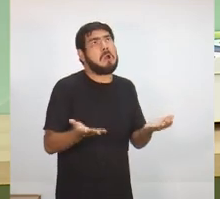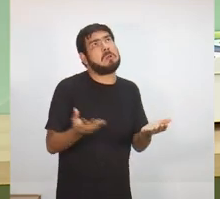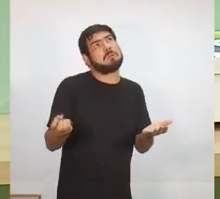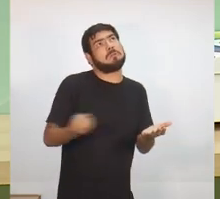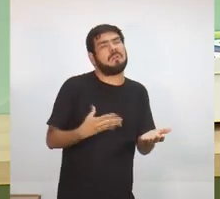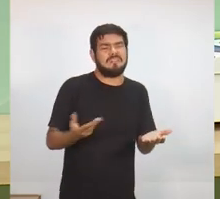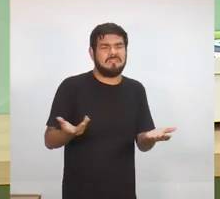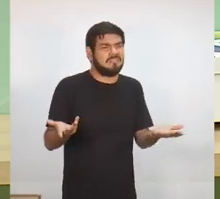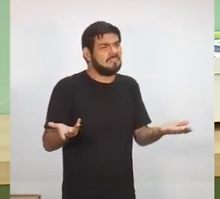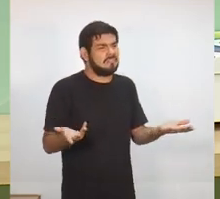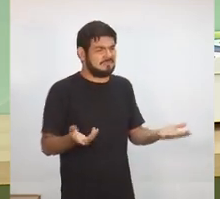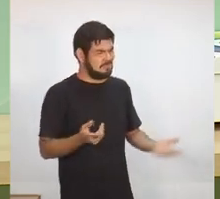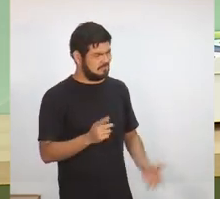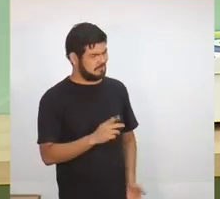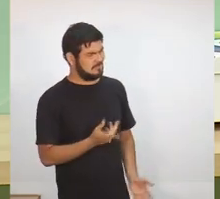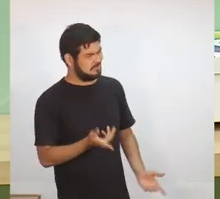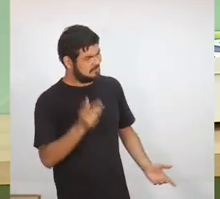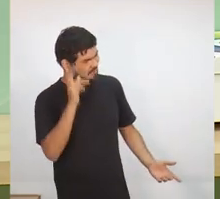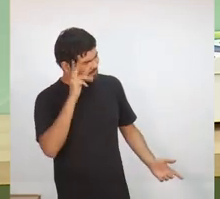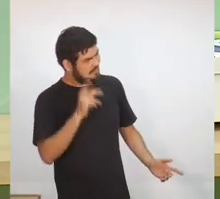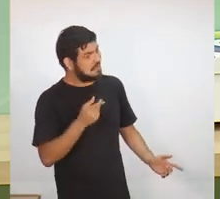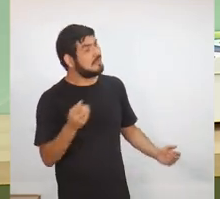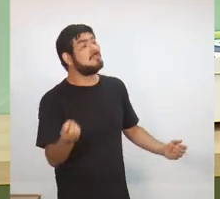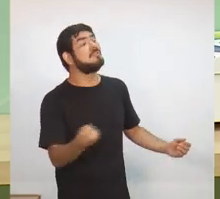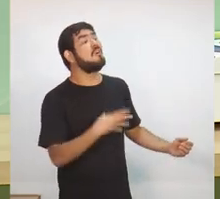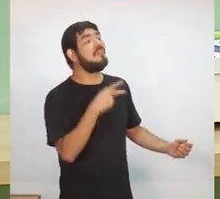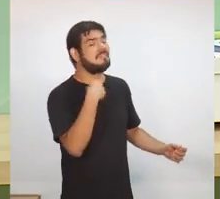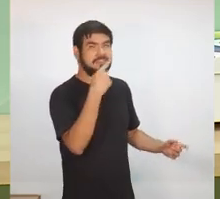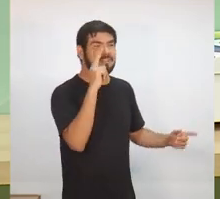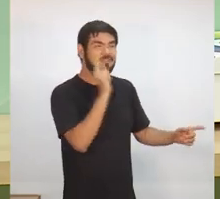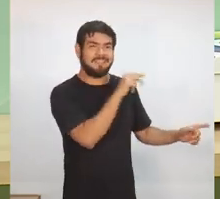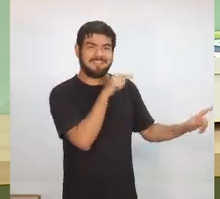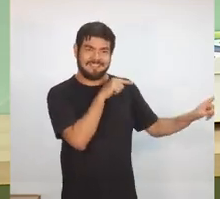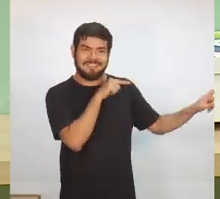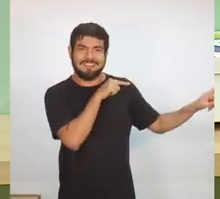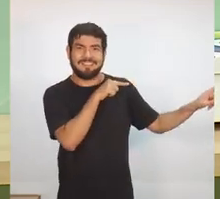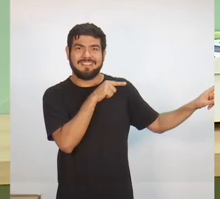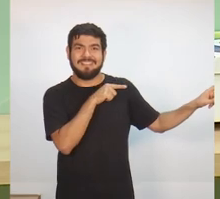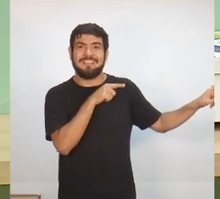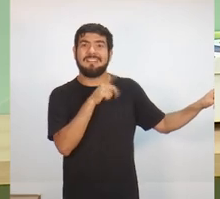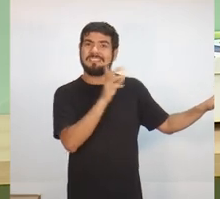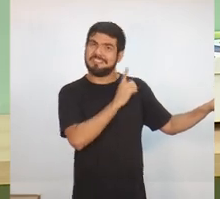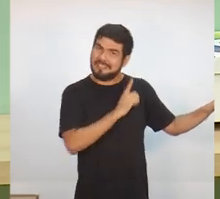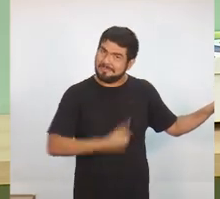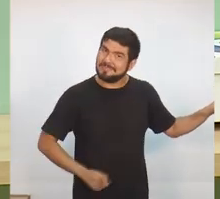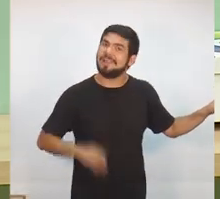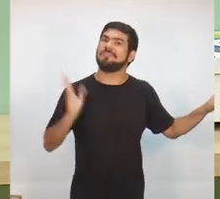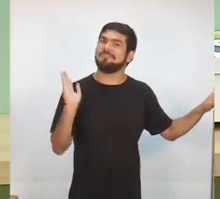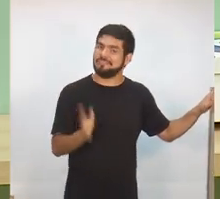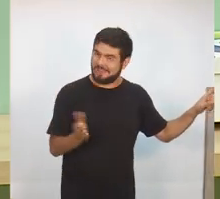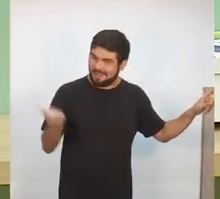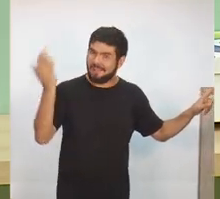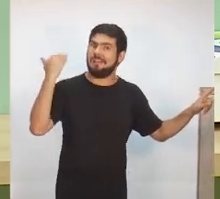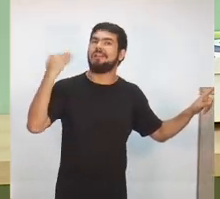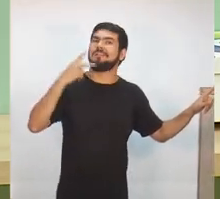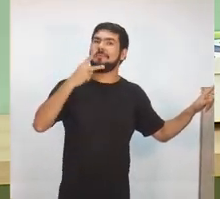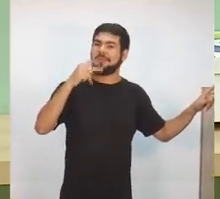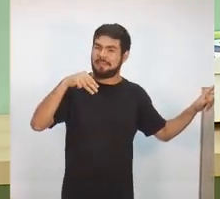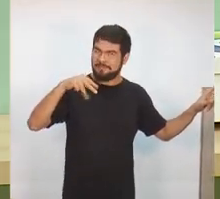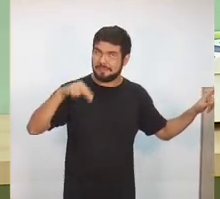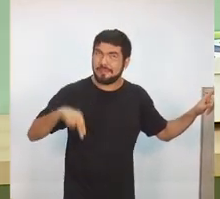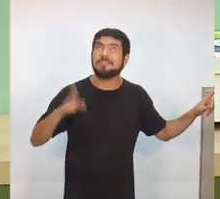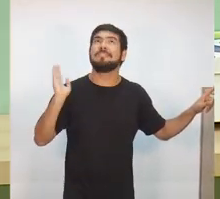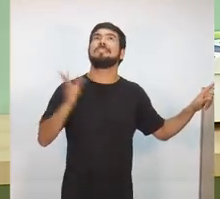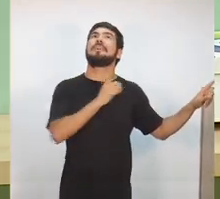desde quando me acompanha. Esse novo, que vocês estão vendo aqui, foi deputado pelo PMN, que era o partido que eu presidia,